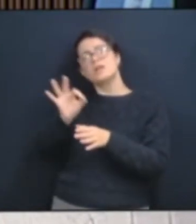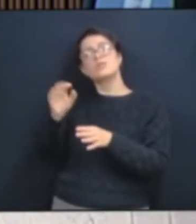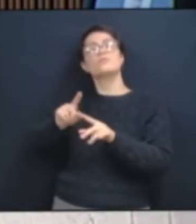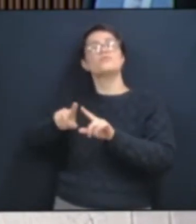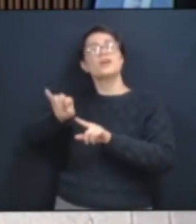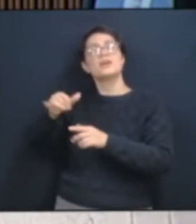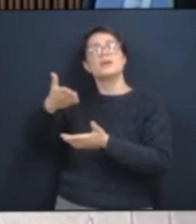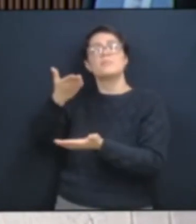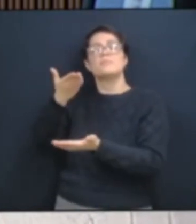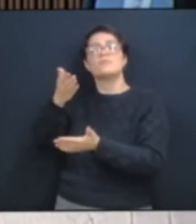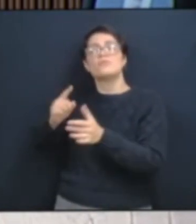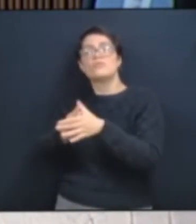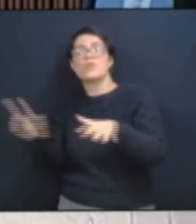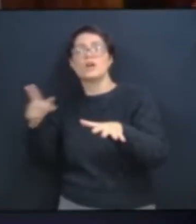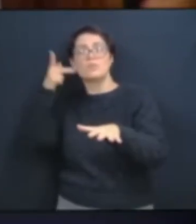disso.